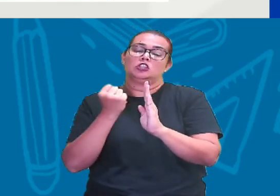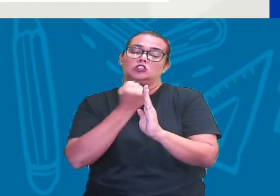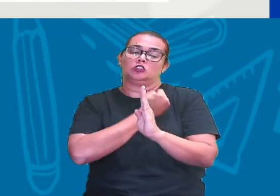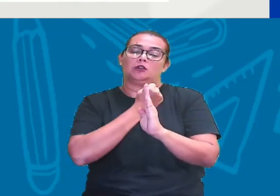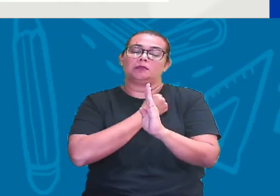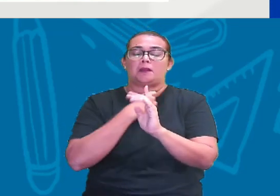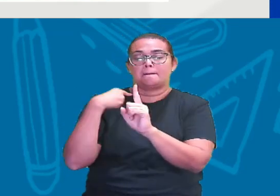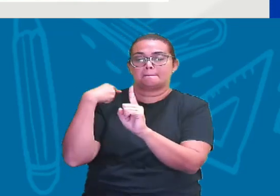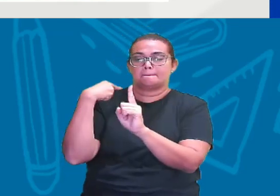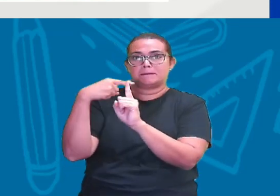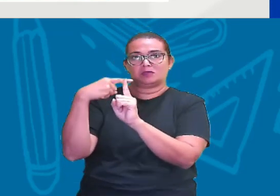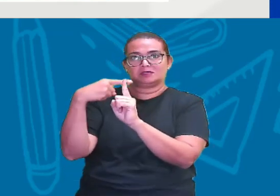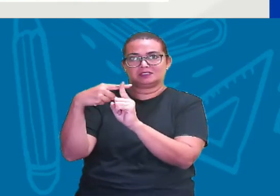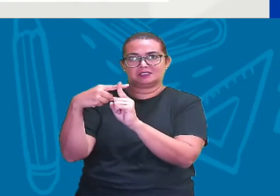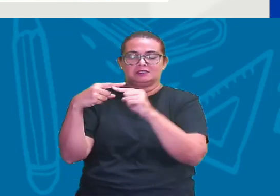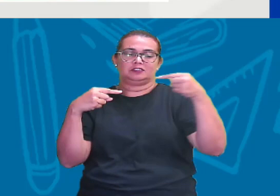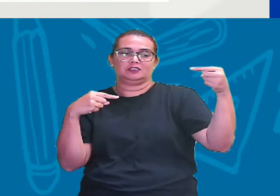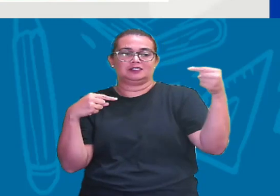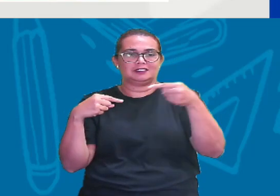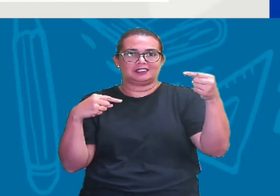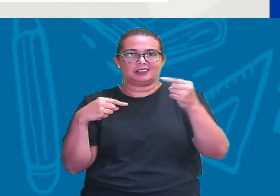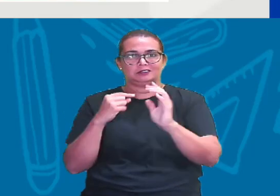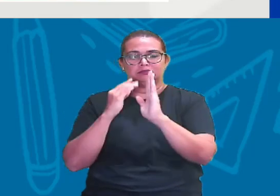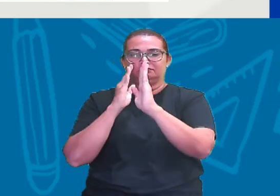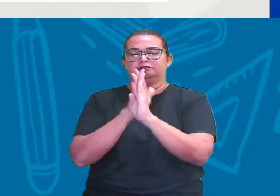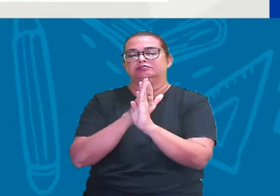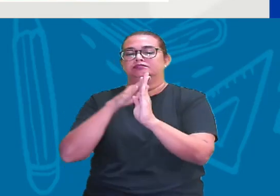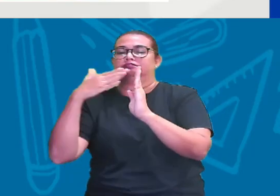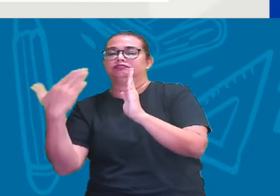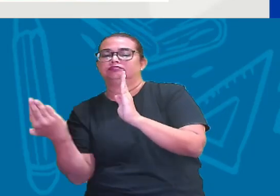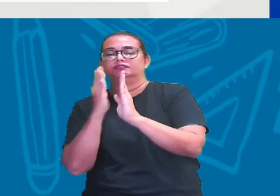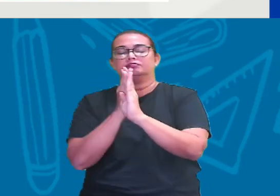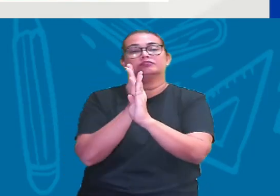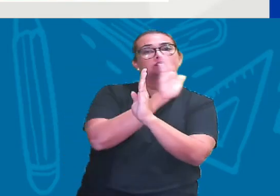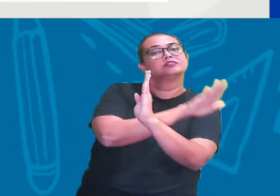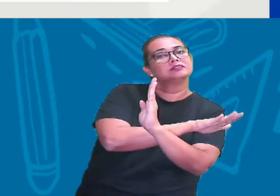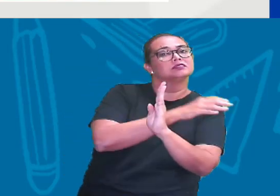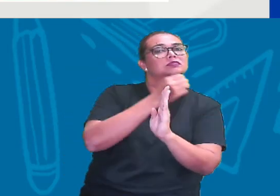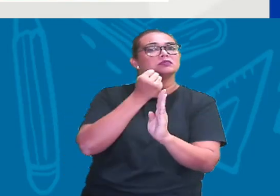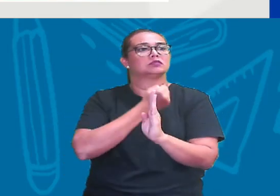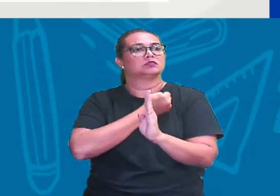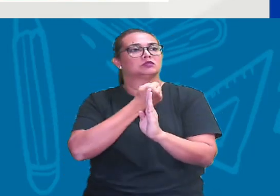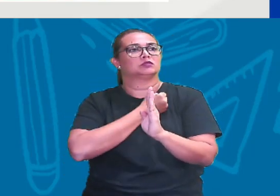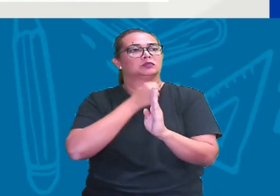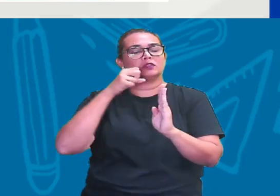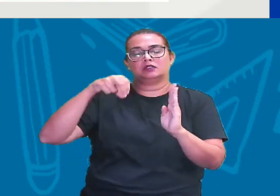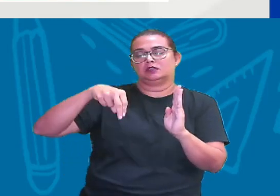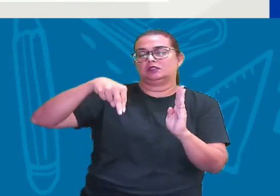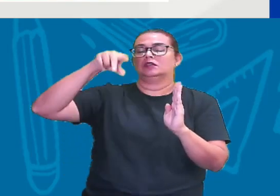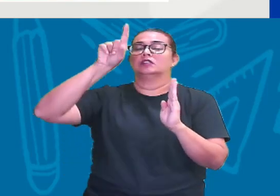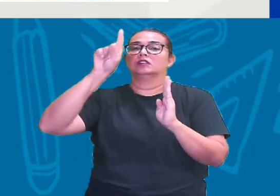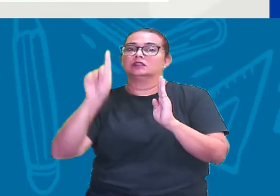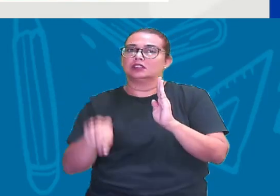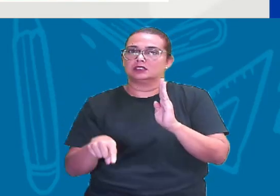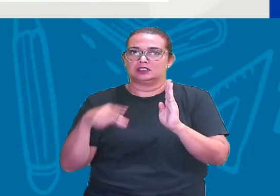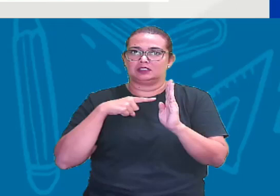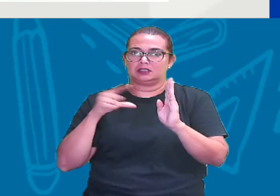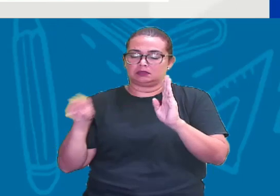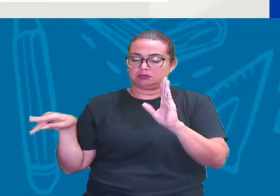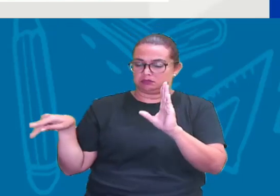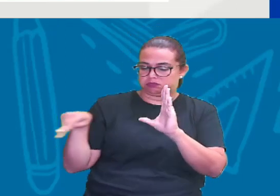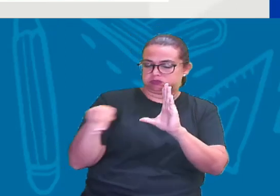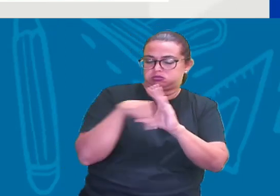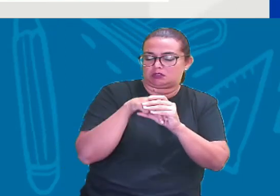negativos, tá certo? Então, os conjuntos dos naturais estão contidos